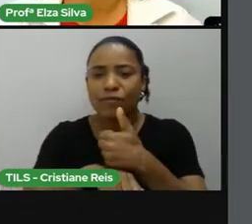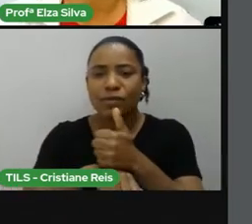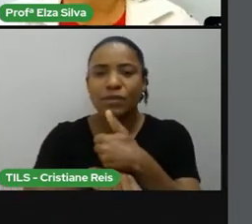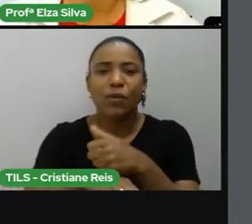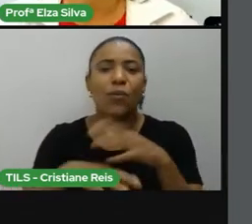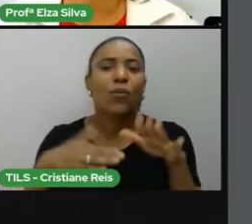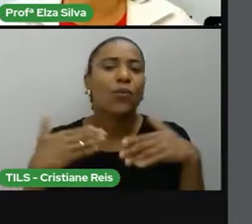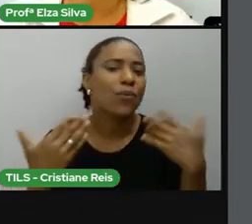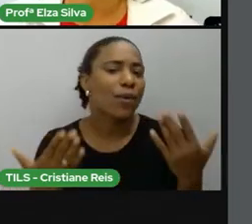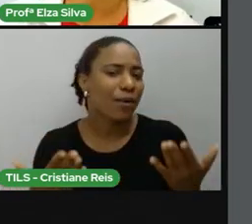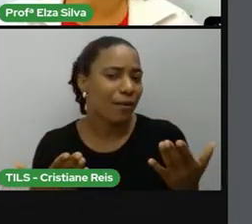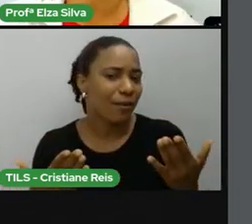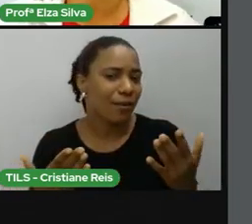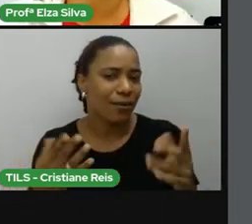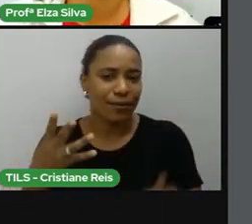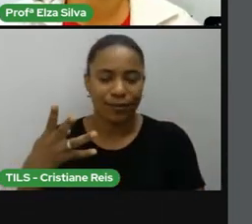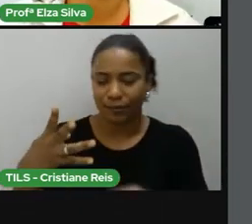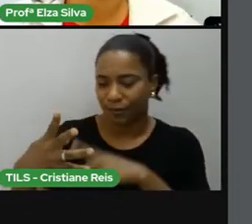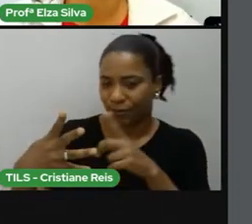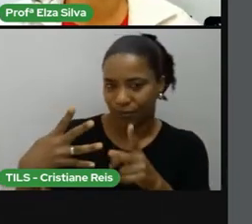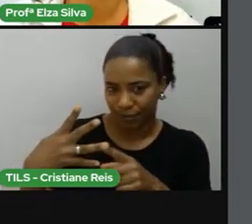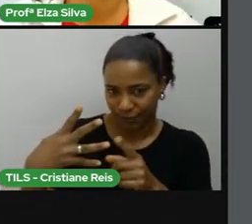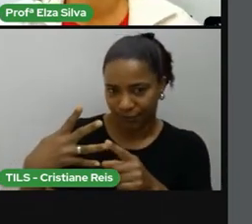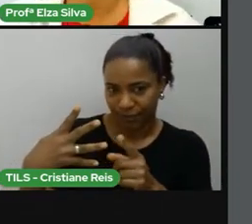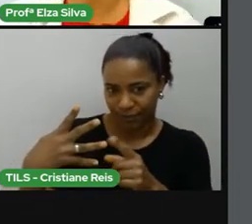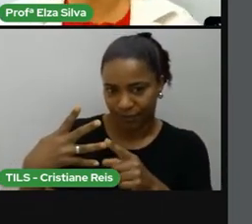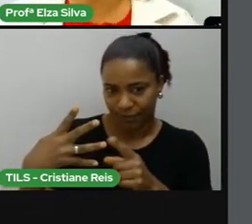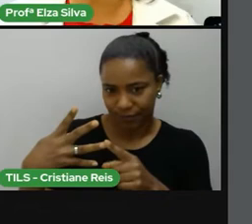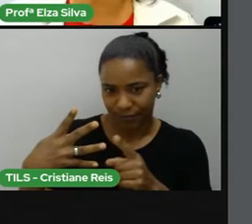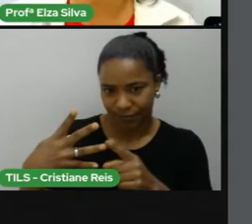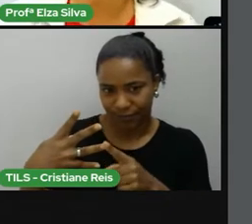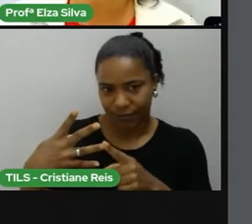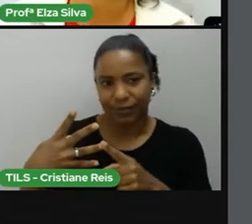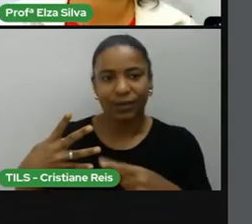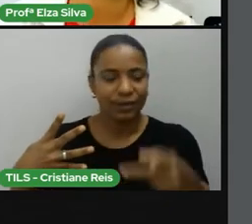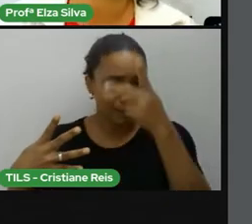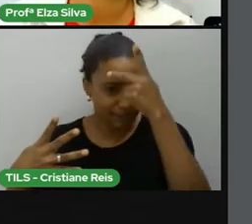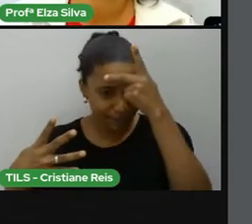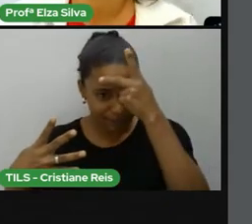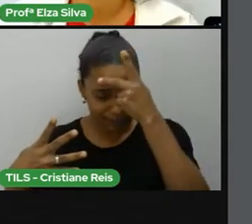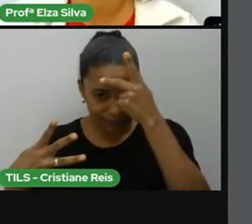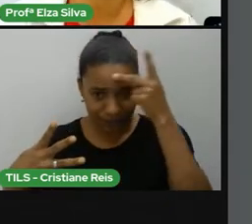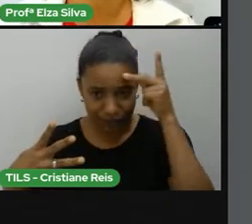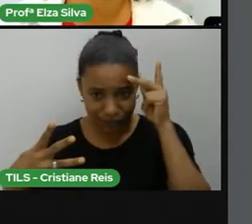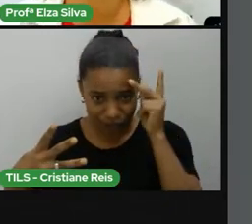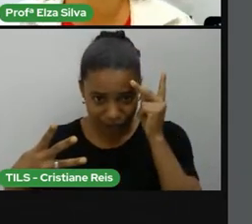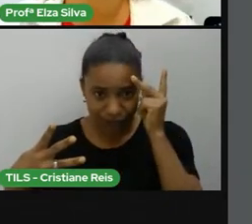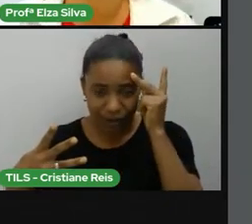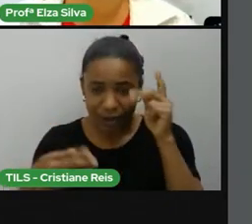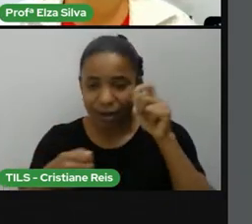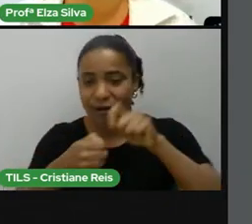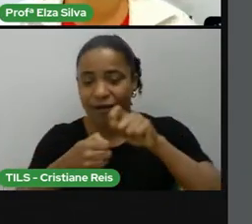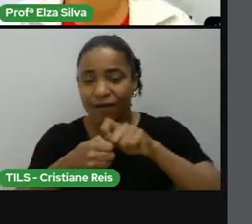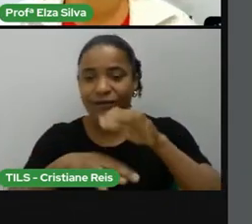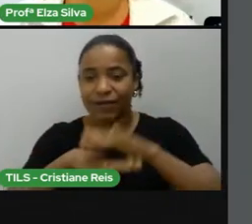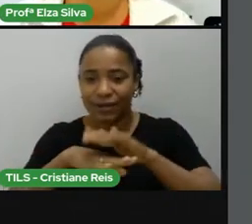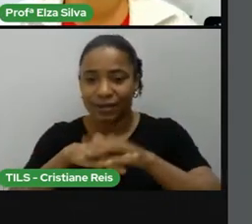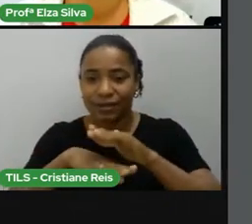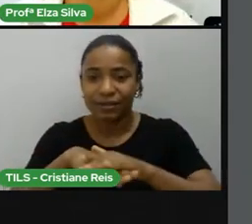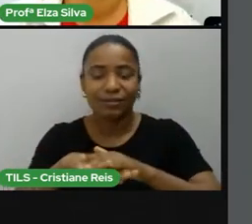What this person did that change the world? O que esta pessoa fez que transformou o mundo?